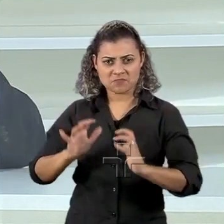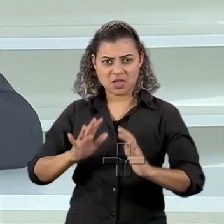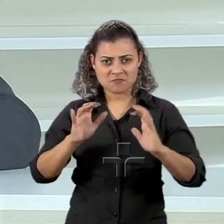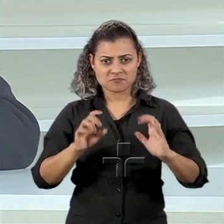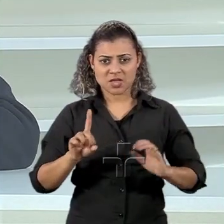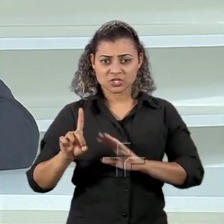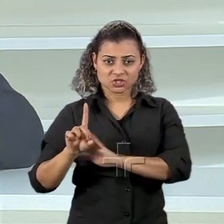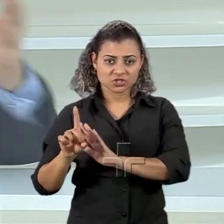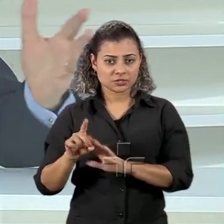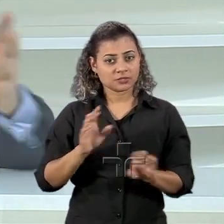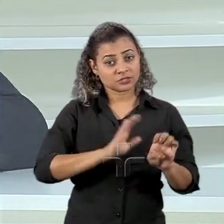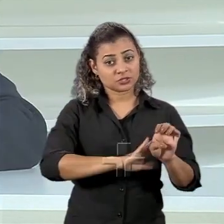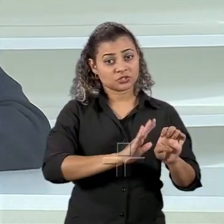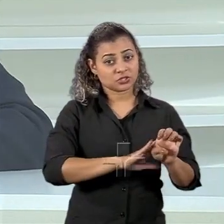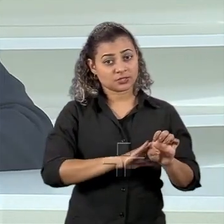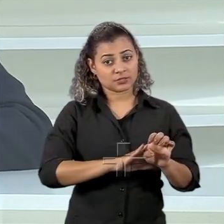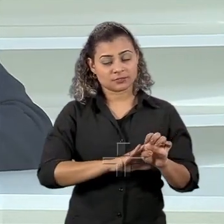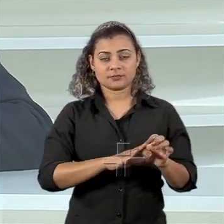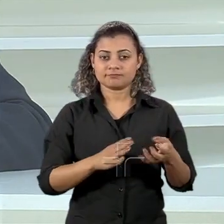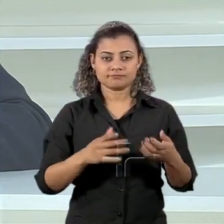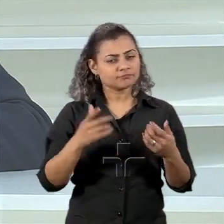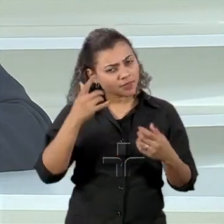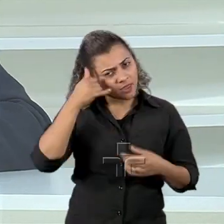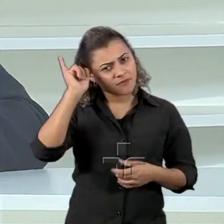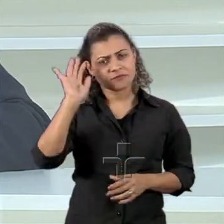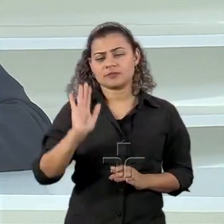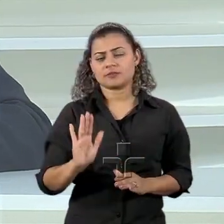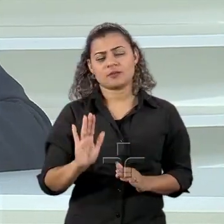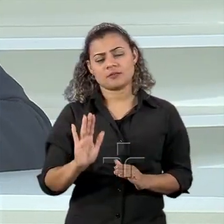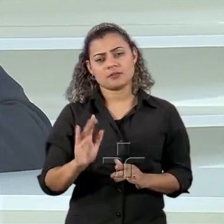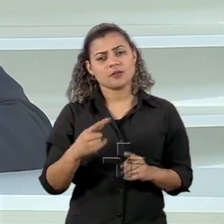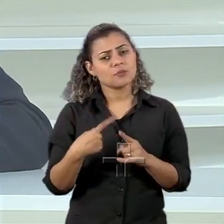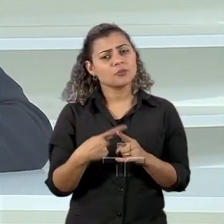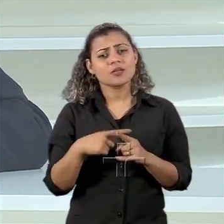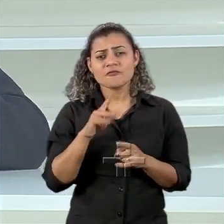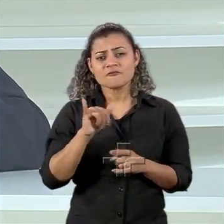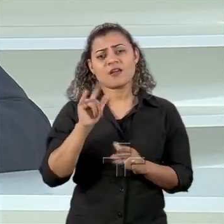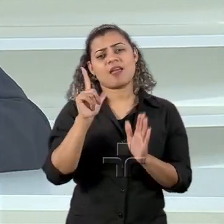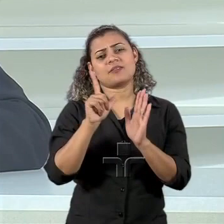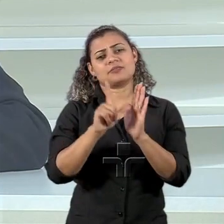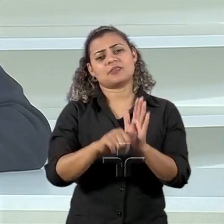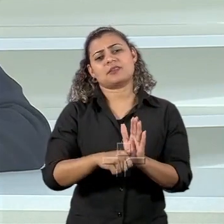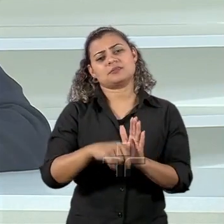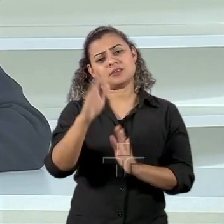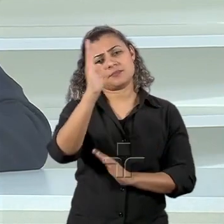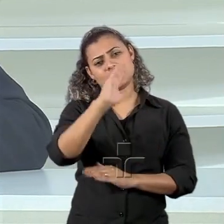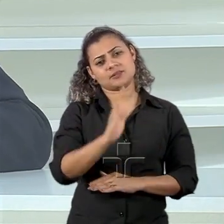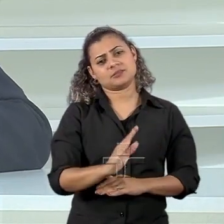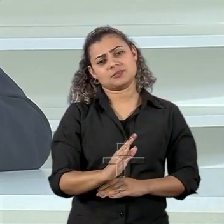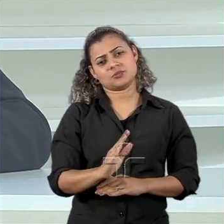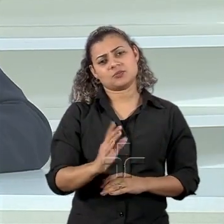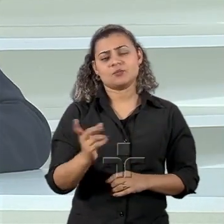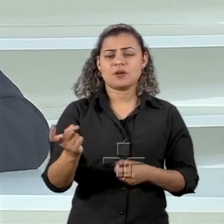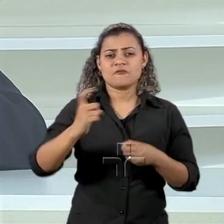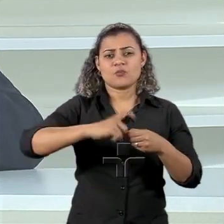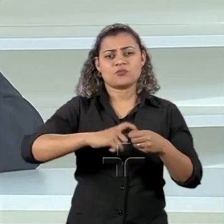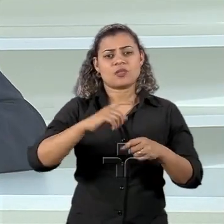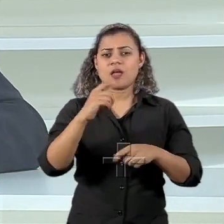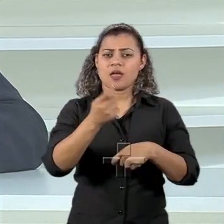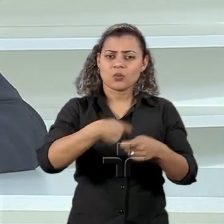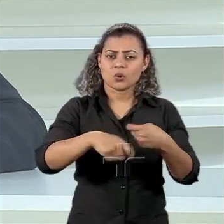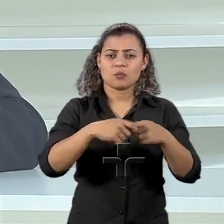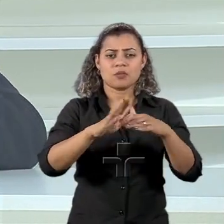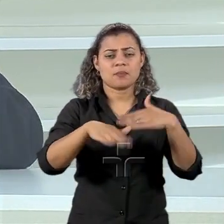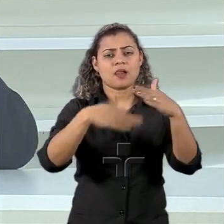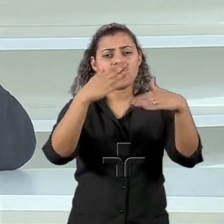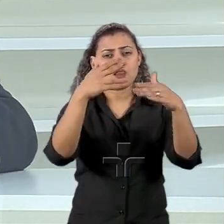dois opostos deve ser feito porque isso vai atrasar ainda mais a volta ao crescimento a volta